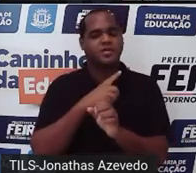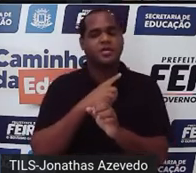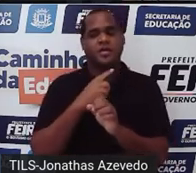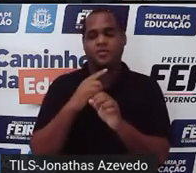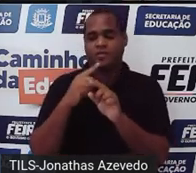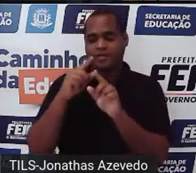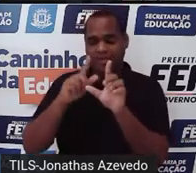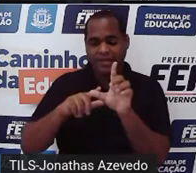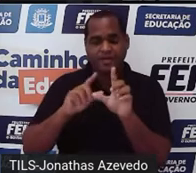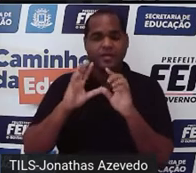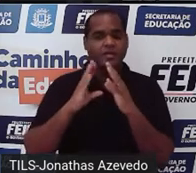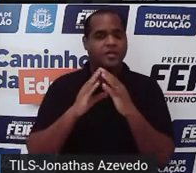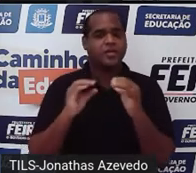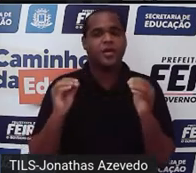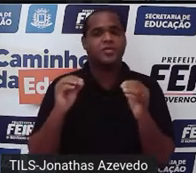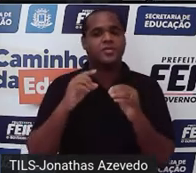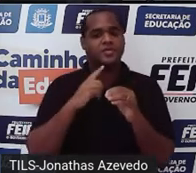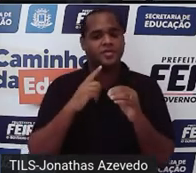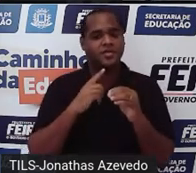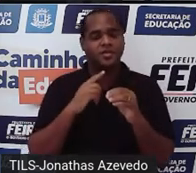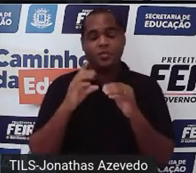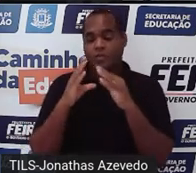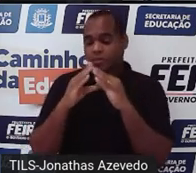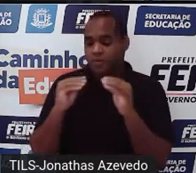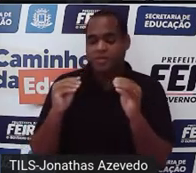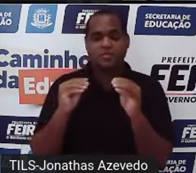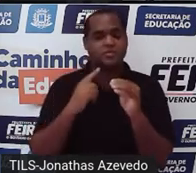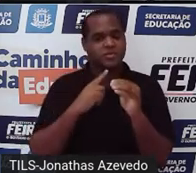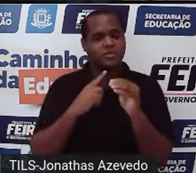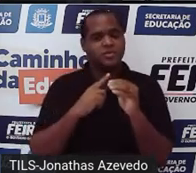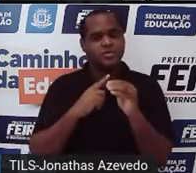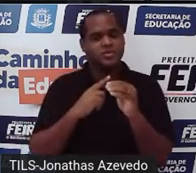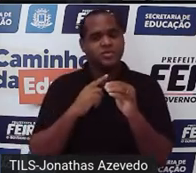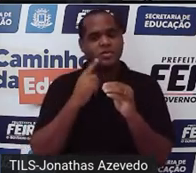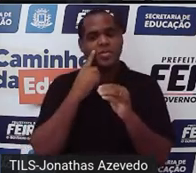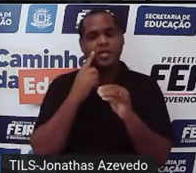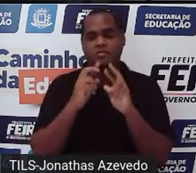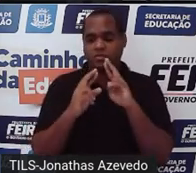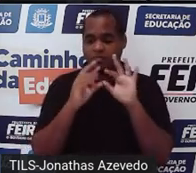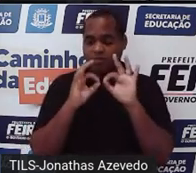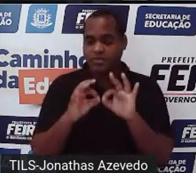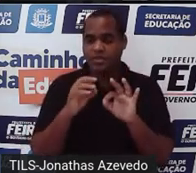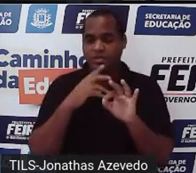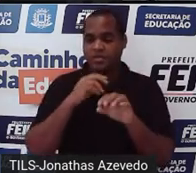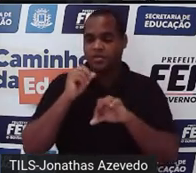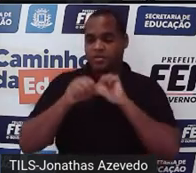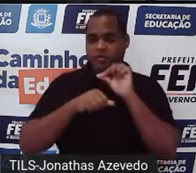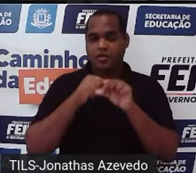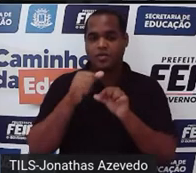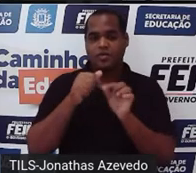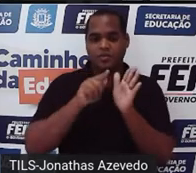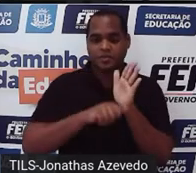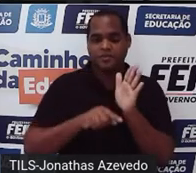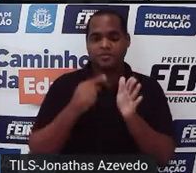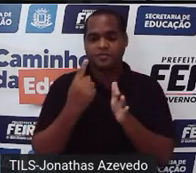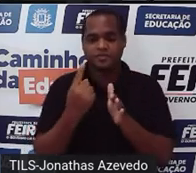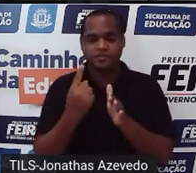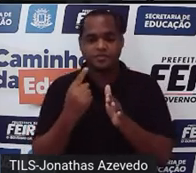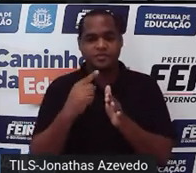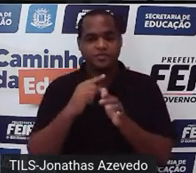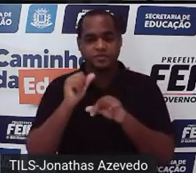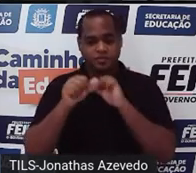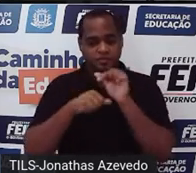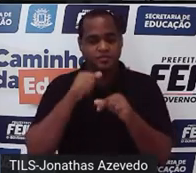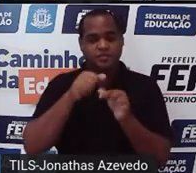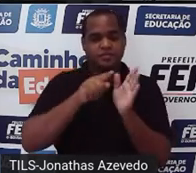desapareça, anule uma das letras. E aí, eu pego essa de baixo e multiplico por menos 1. E quando multiplica